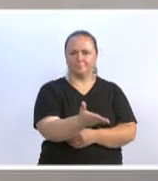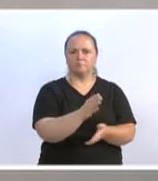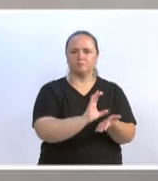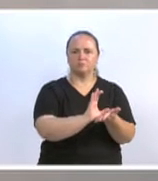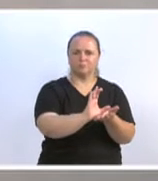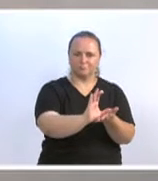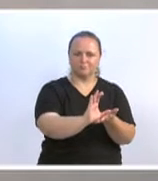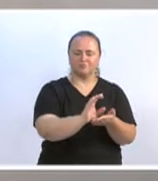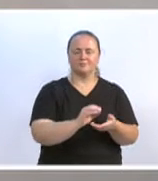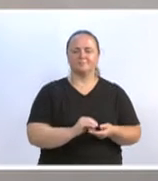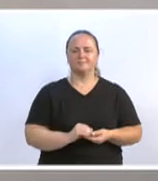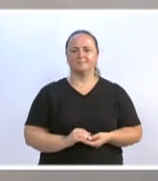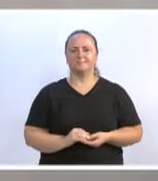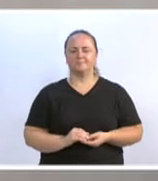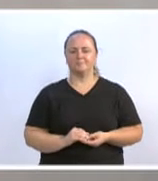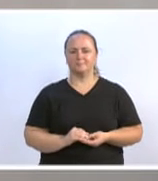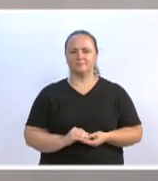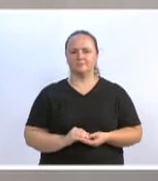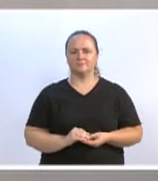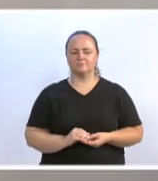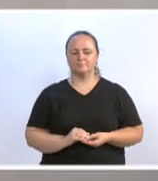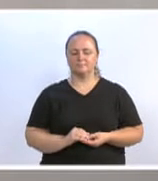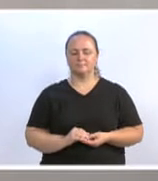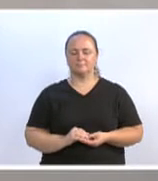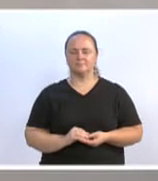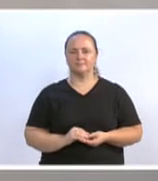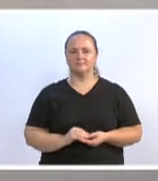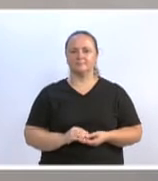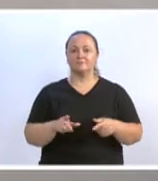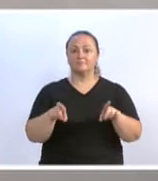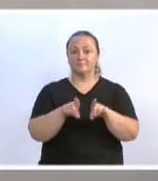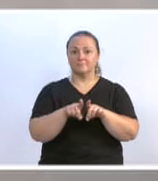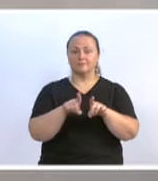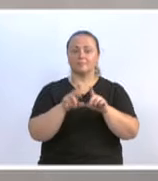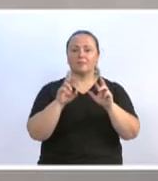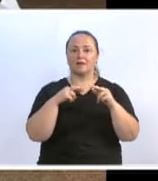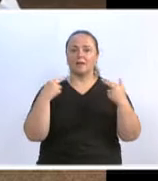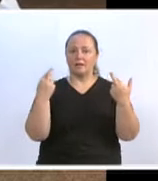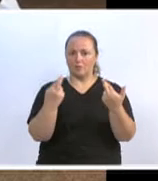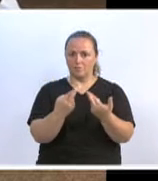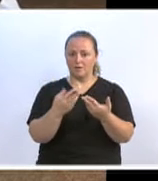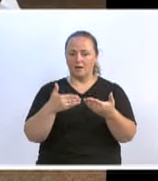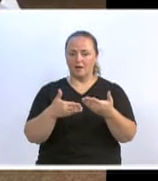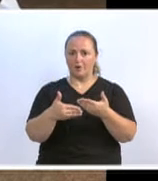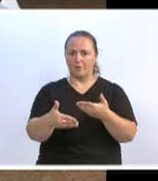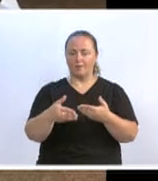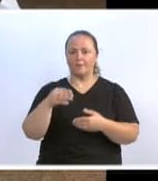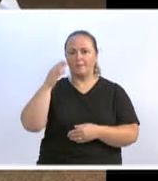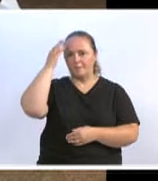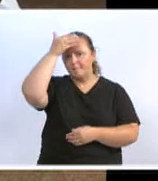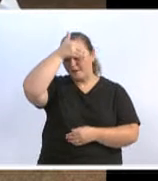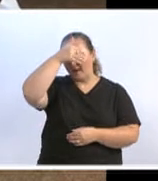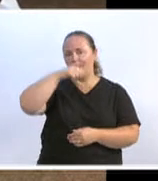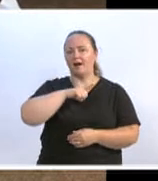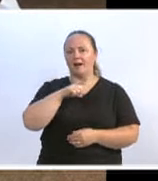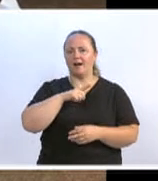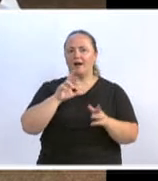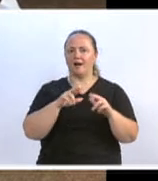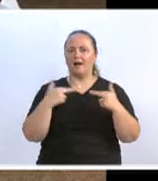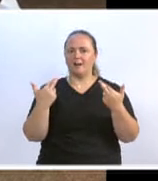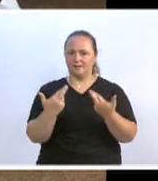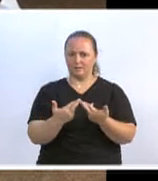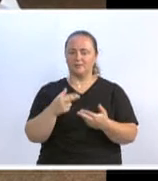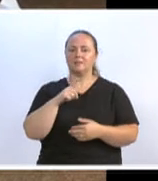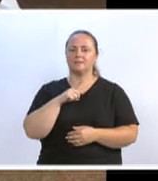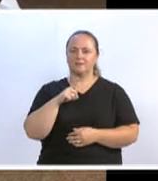Gostaria também que o Ari colocasse as imagens, por gentileza, da reunião que tivemos com o prefeito Mário Hildebrand, os três vereadores do